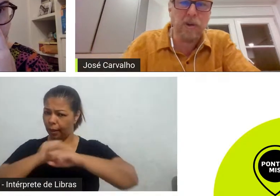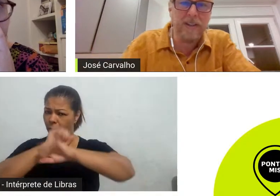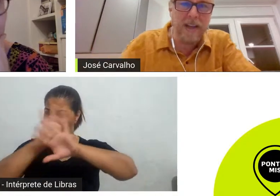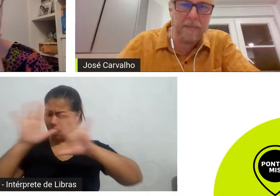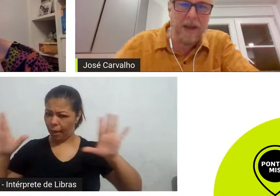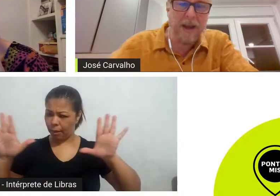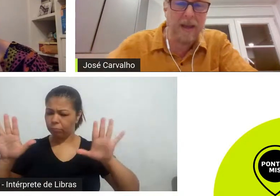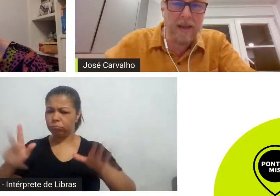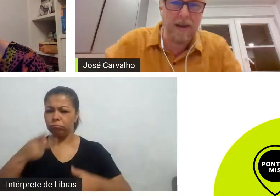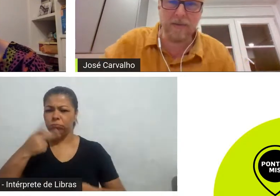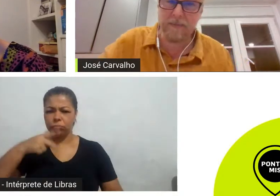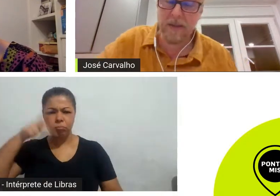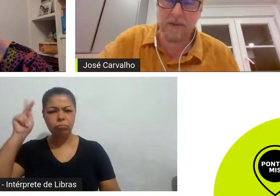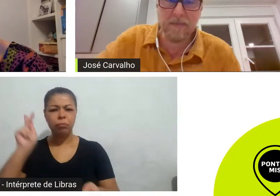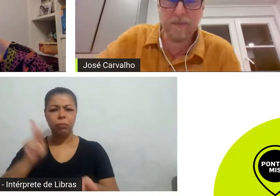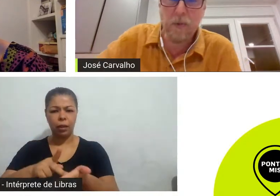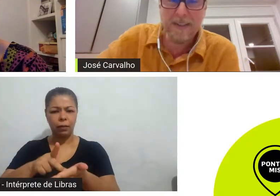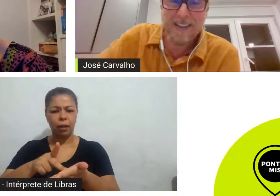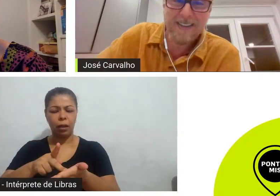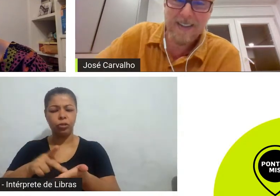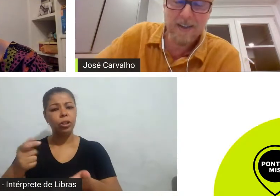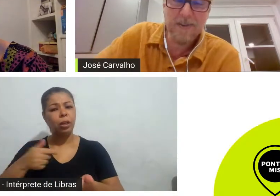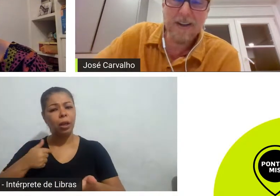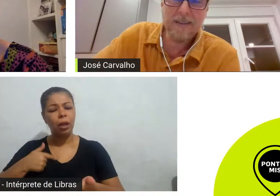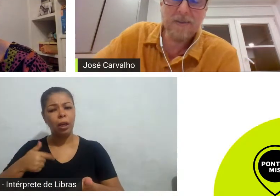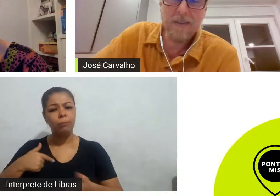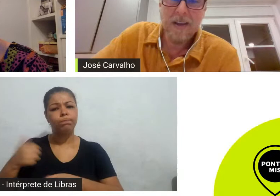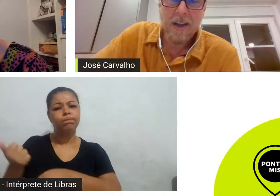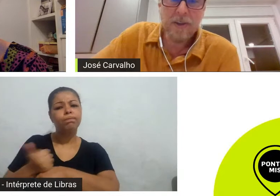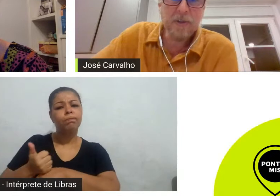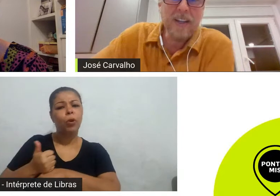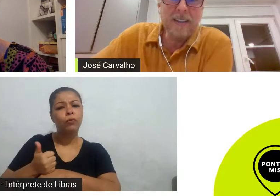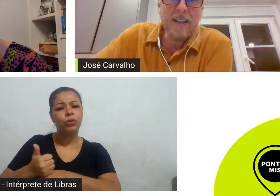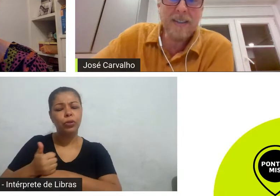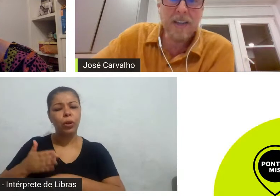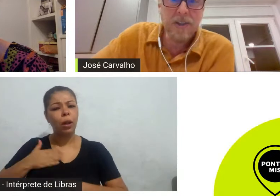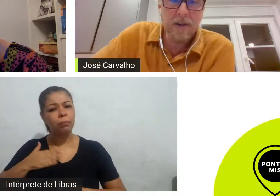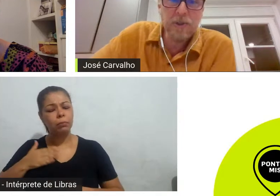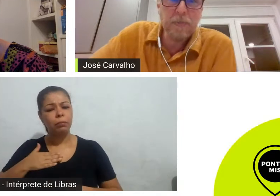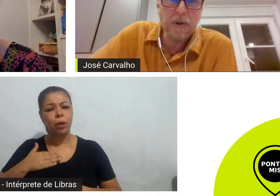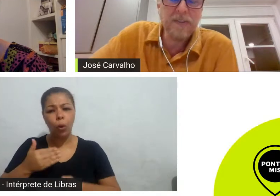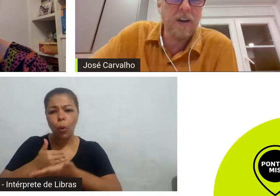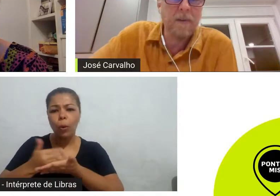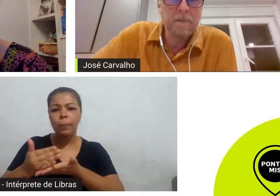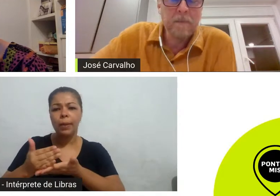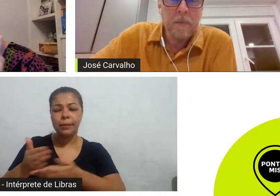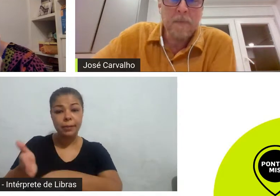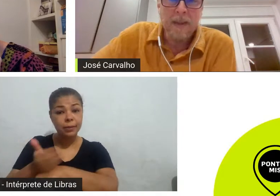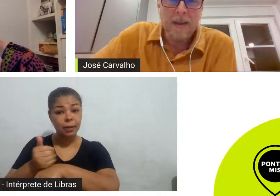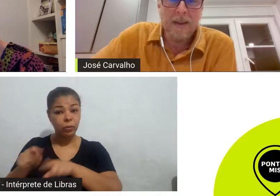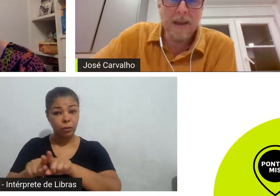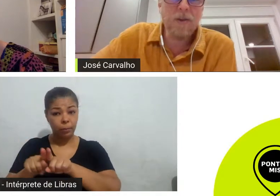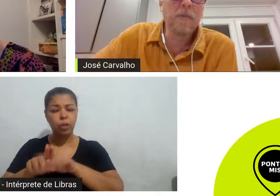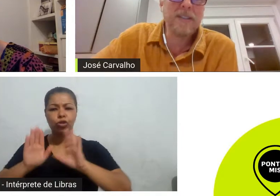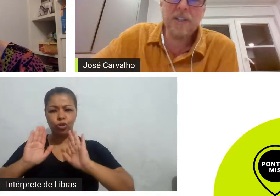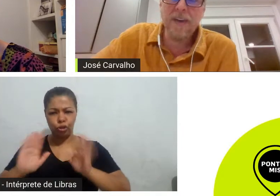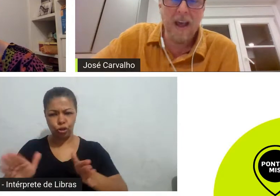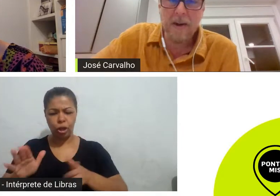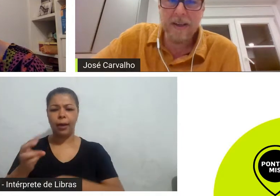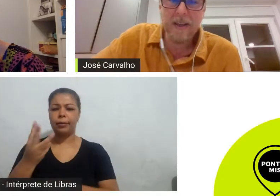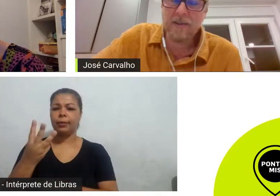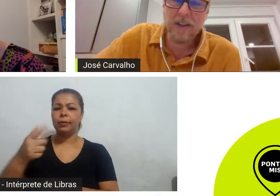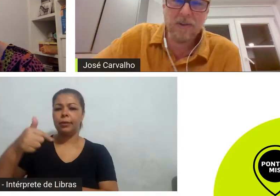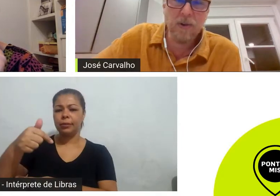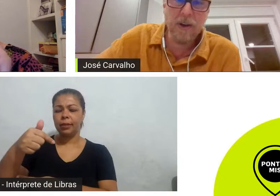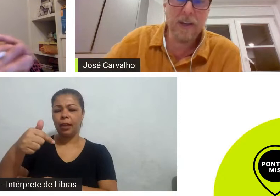consolidei a minha carreira eu comecei cedo né tenho 37 anos de profissão como vocês